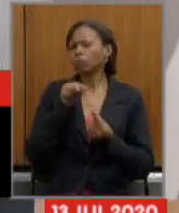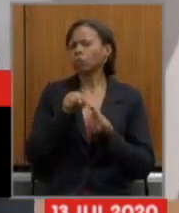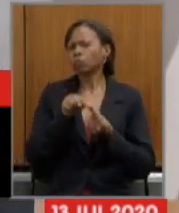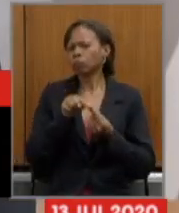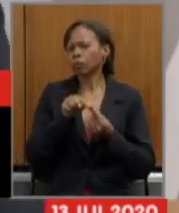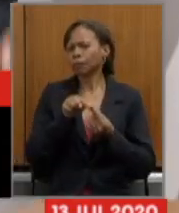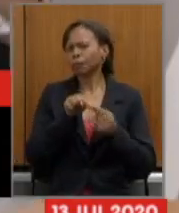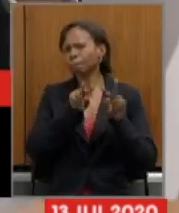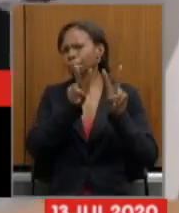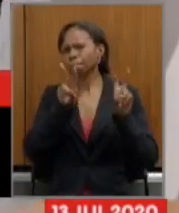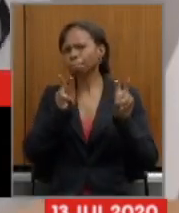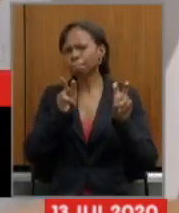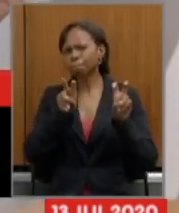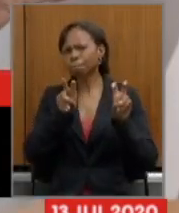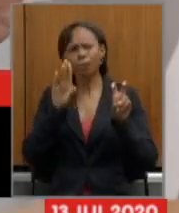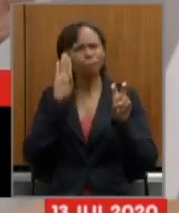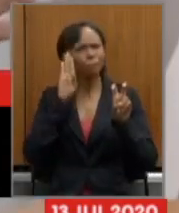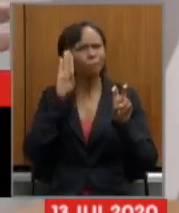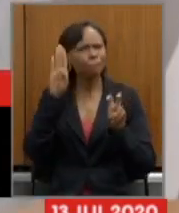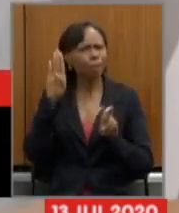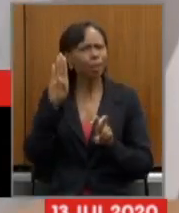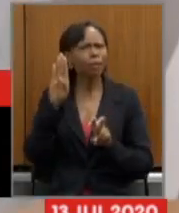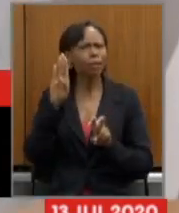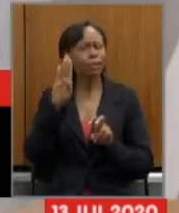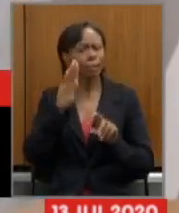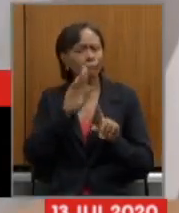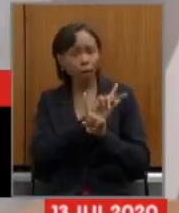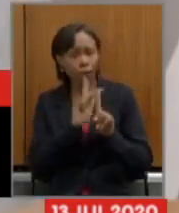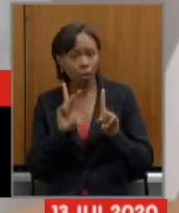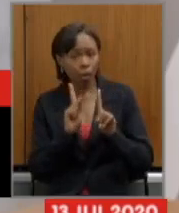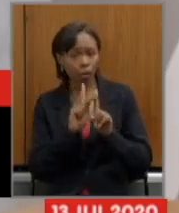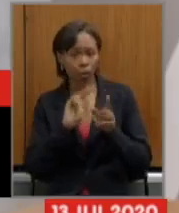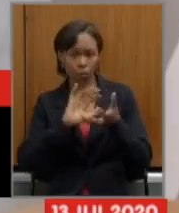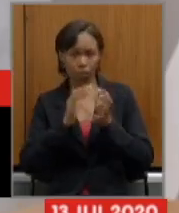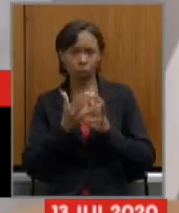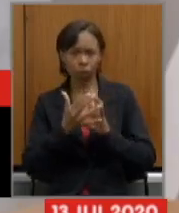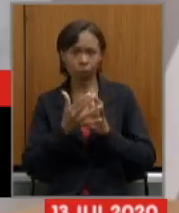especificamente do mérito da reforma da Previdência